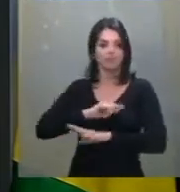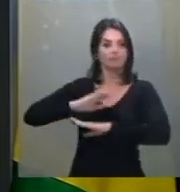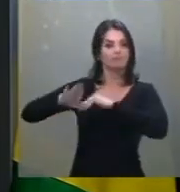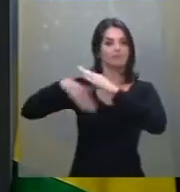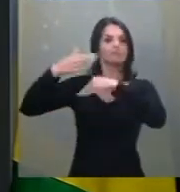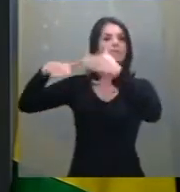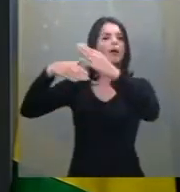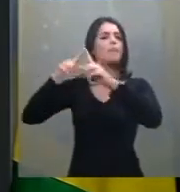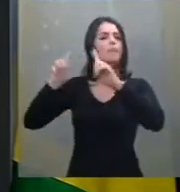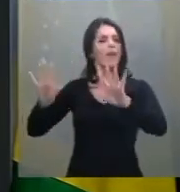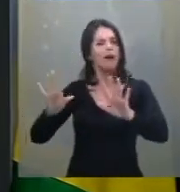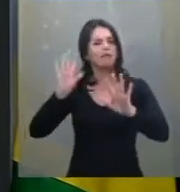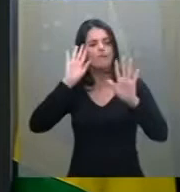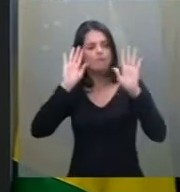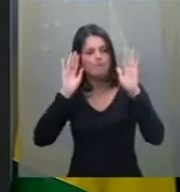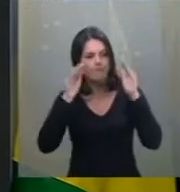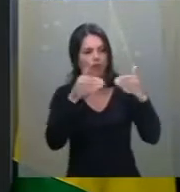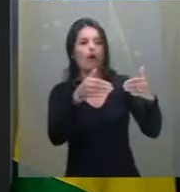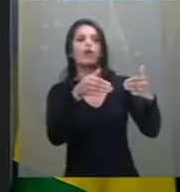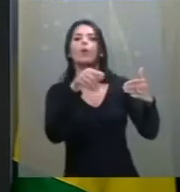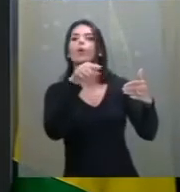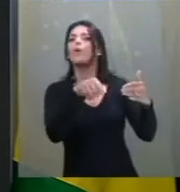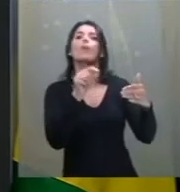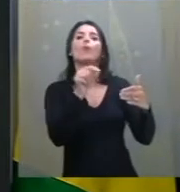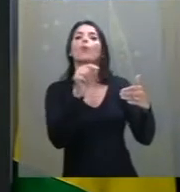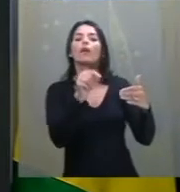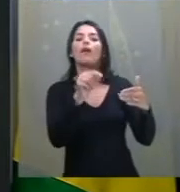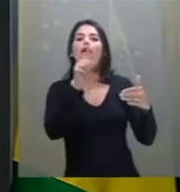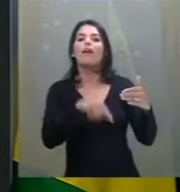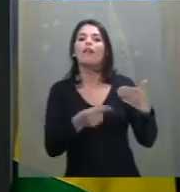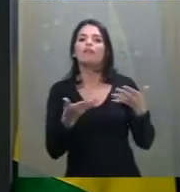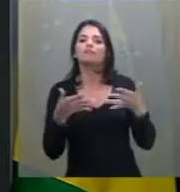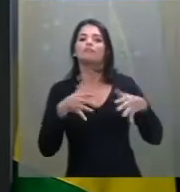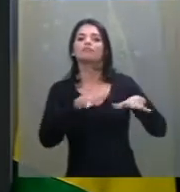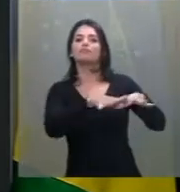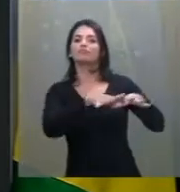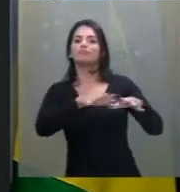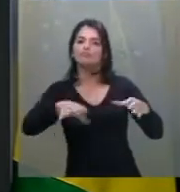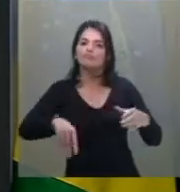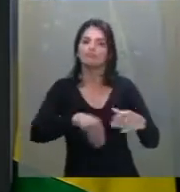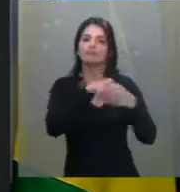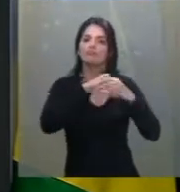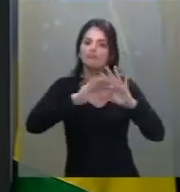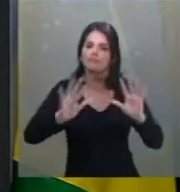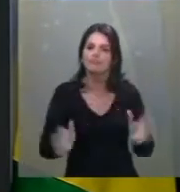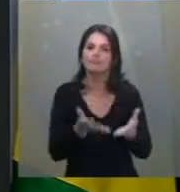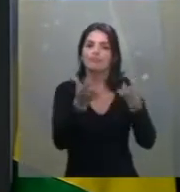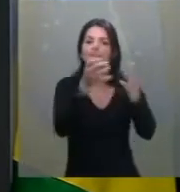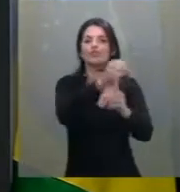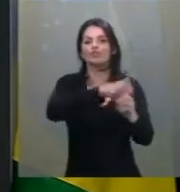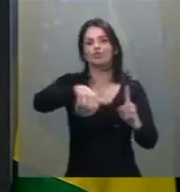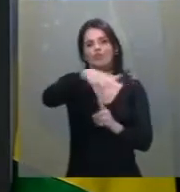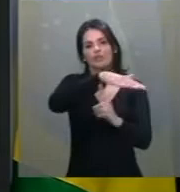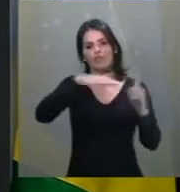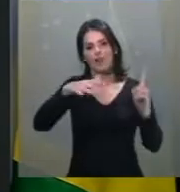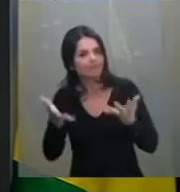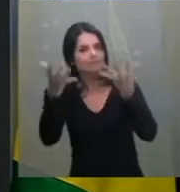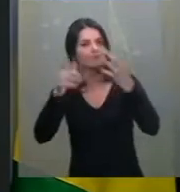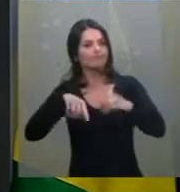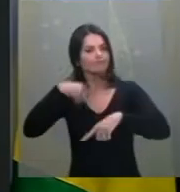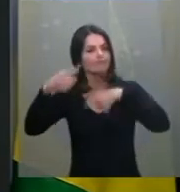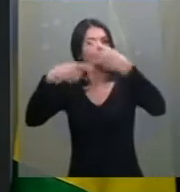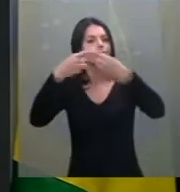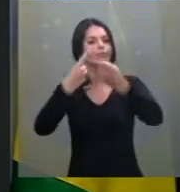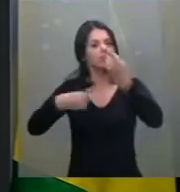mas que tenha como foco exatamente a inclusão e a promoção social, a promoção dos seres humanos.